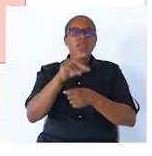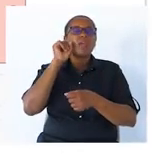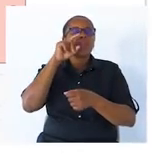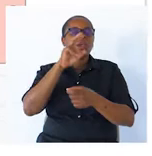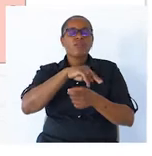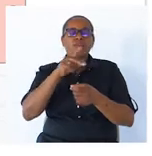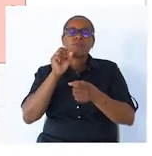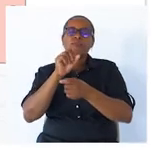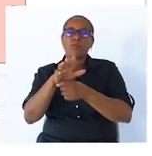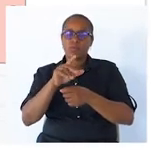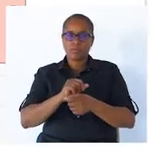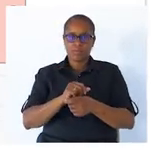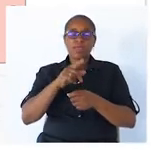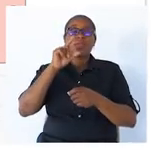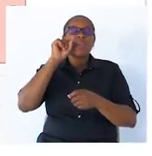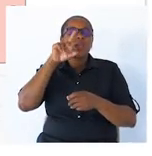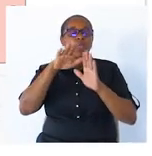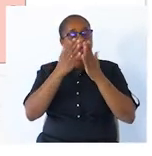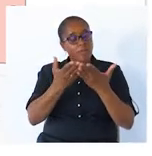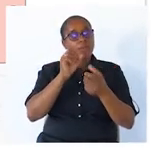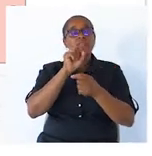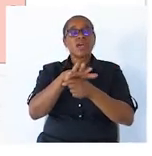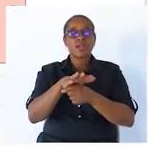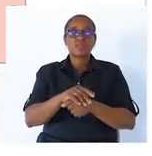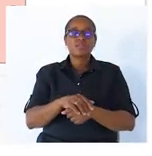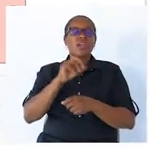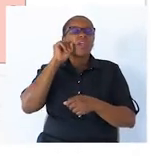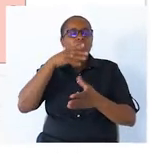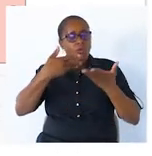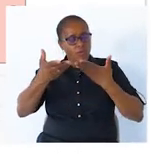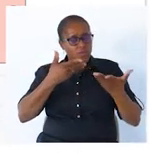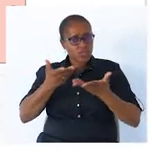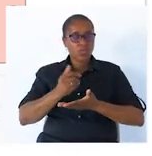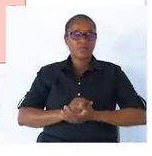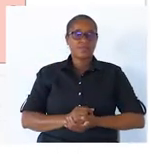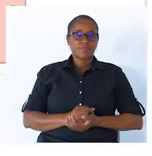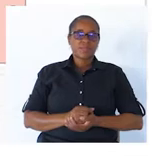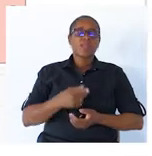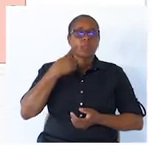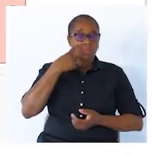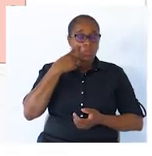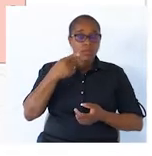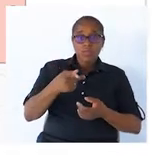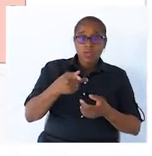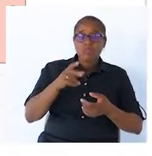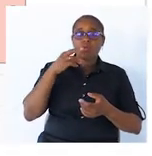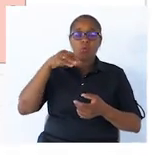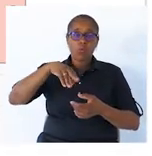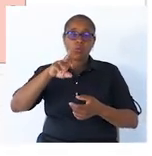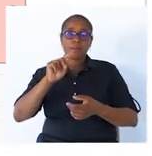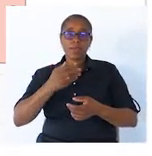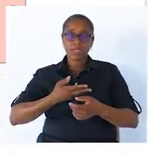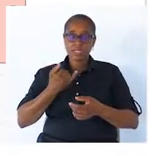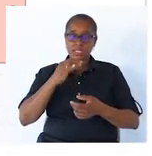enviou o e-mail? Quem abriu a mensagem? Quem conversou? E para encontrar o predicado,